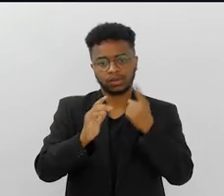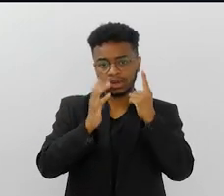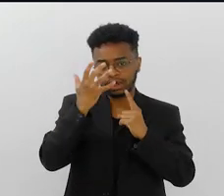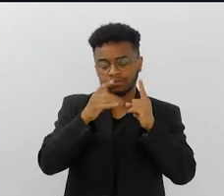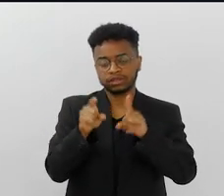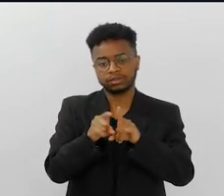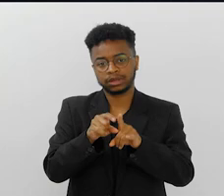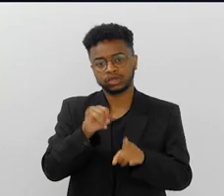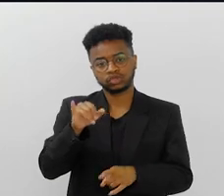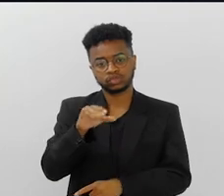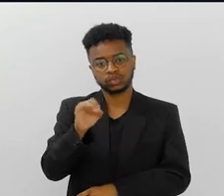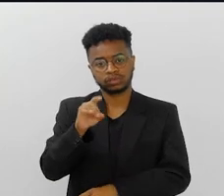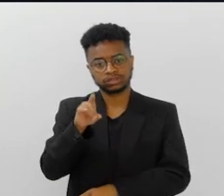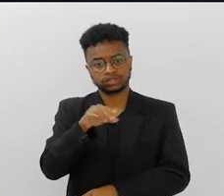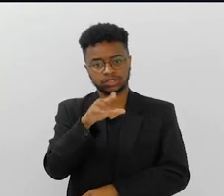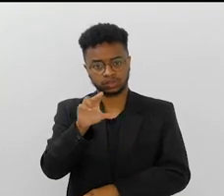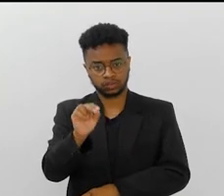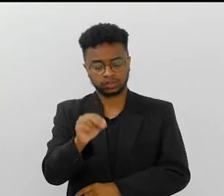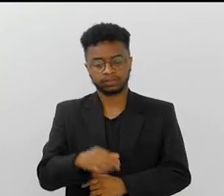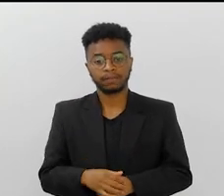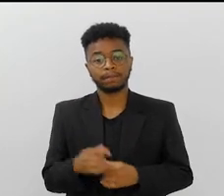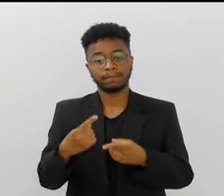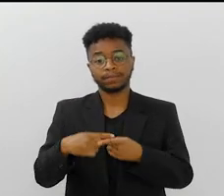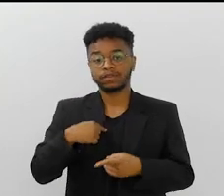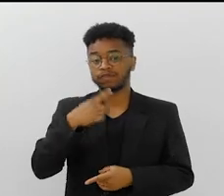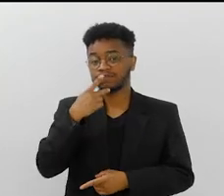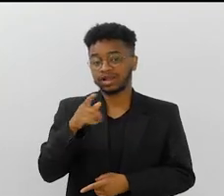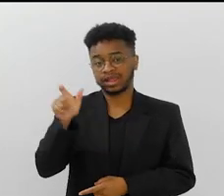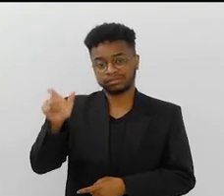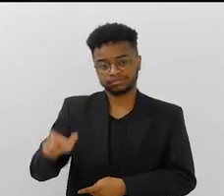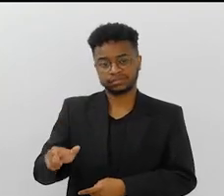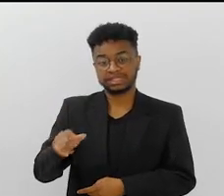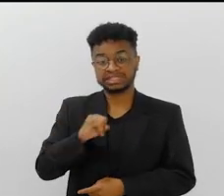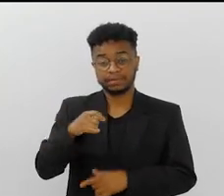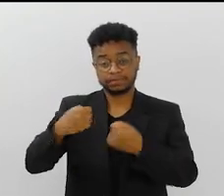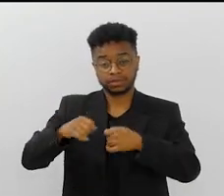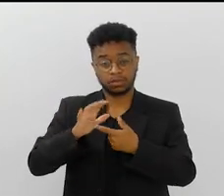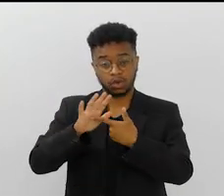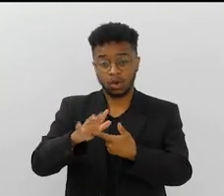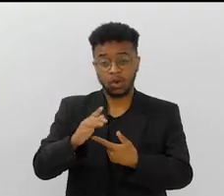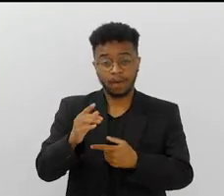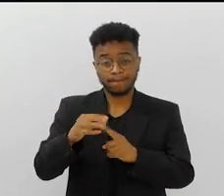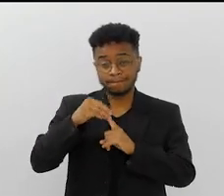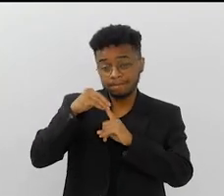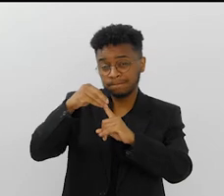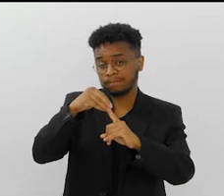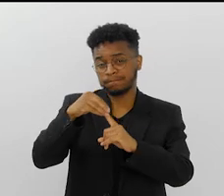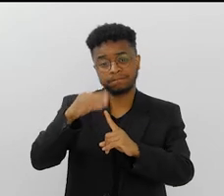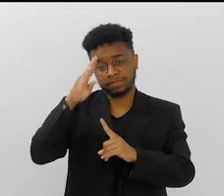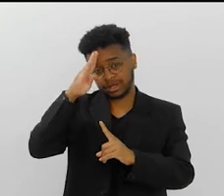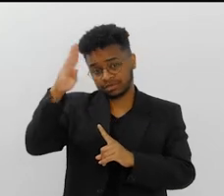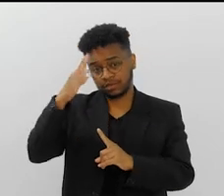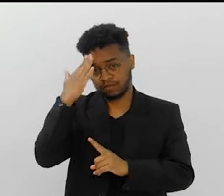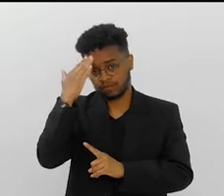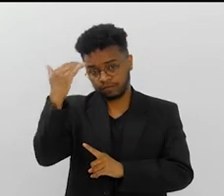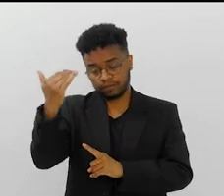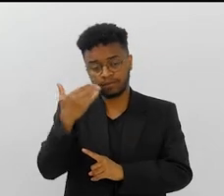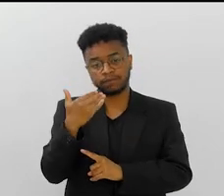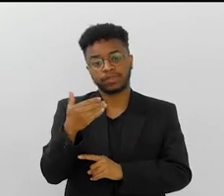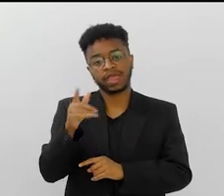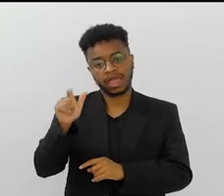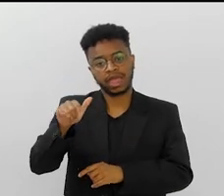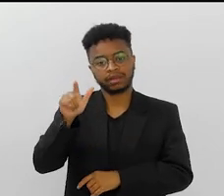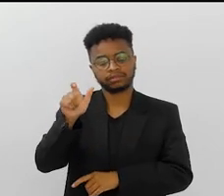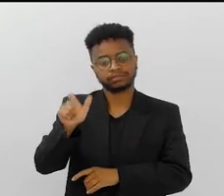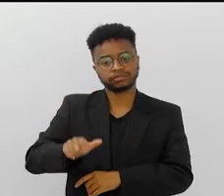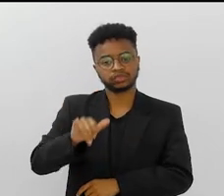e o Joãozinho 30 em particular. O Joãozinho, como eu disse, é o maior artista de... Se eu tivesse que apontar o maior artista do Carnaval em todos os tempos, para mim, é o Joãozinho 30.